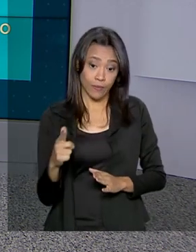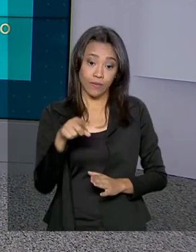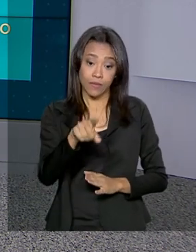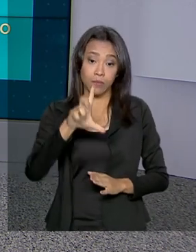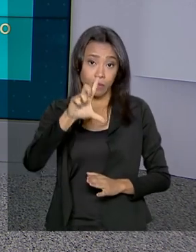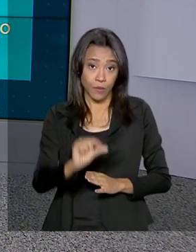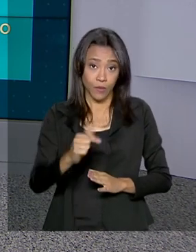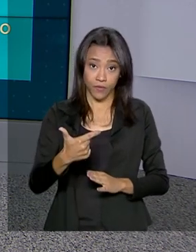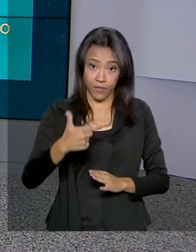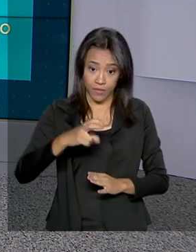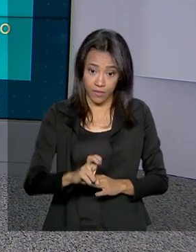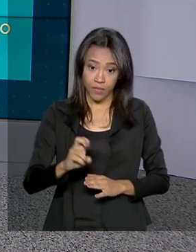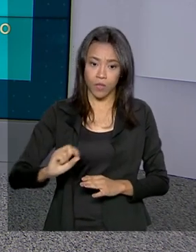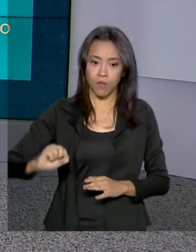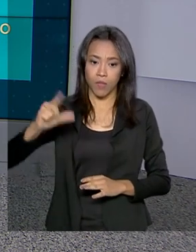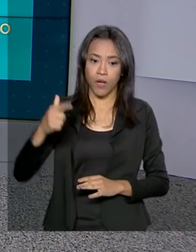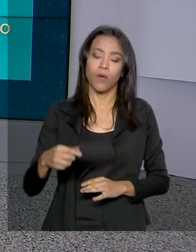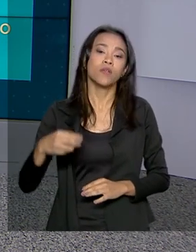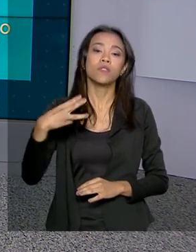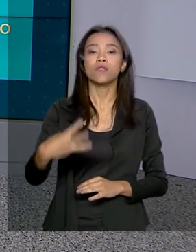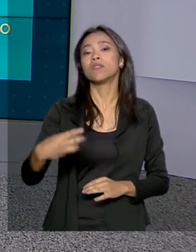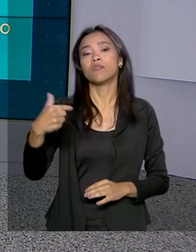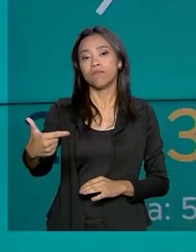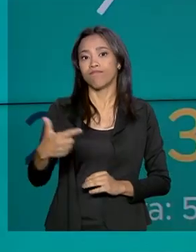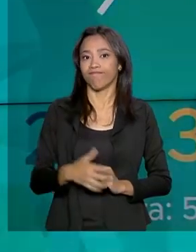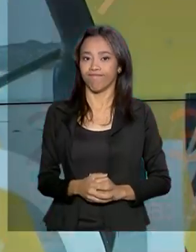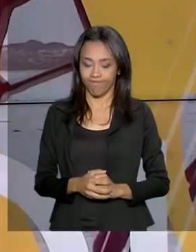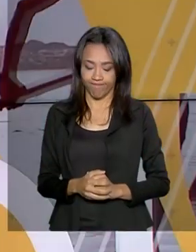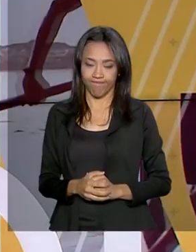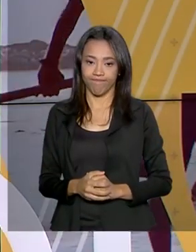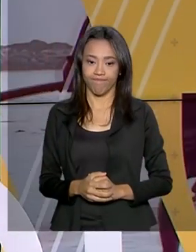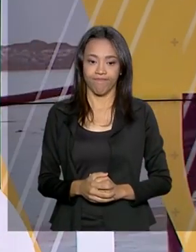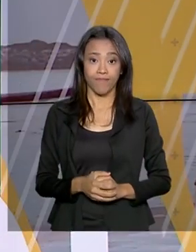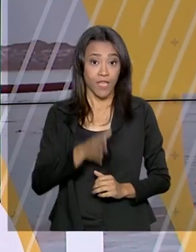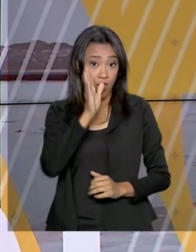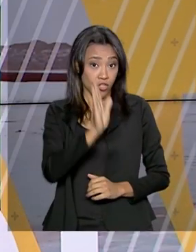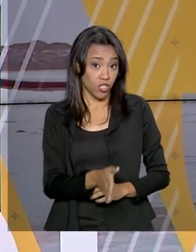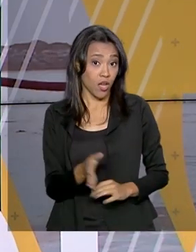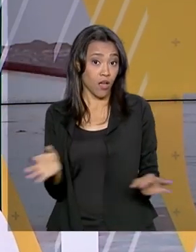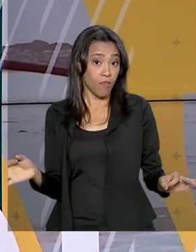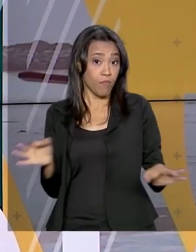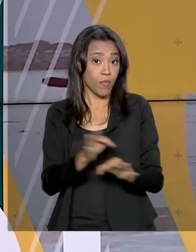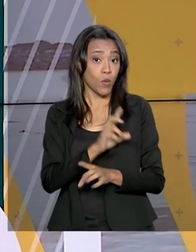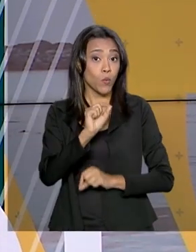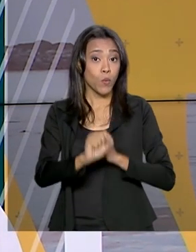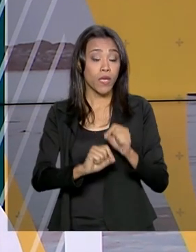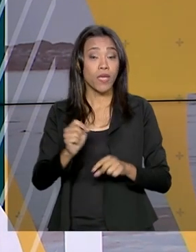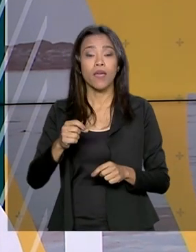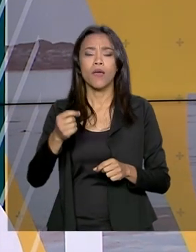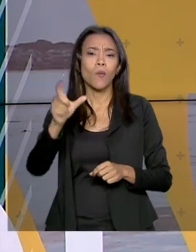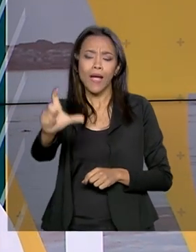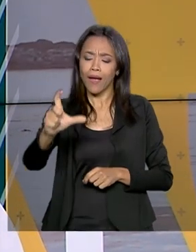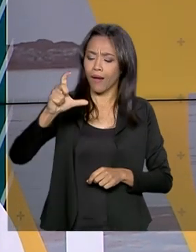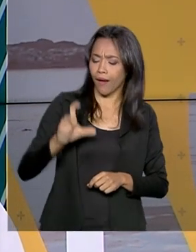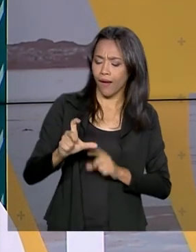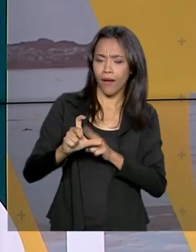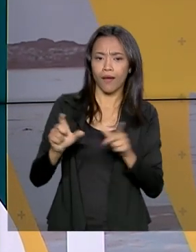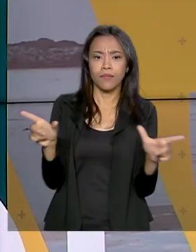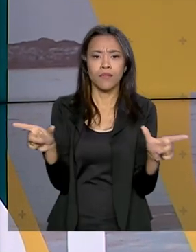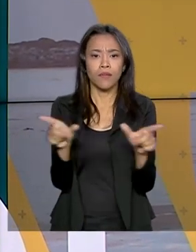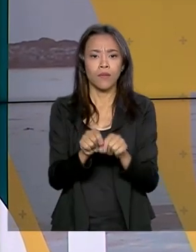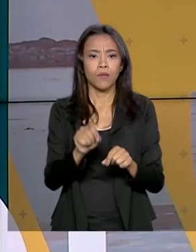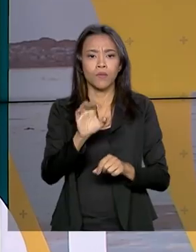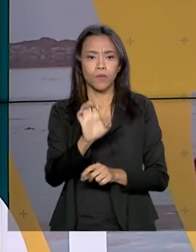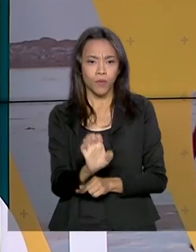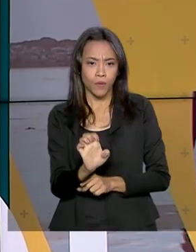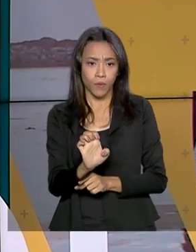25 graus, máxima de 32. Já está disponível o cartão de confirmação do Exame Nacional